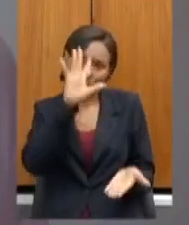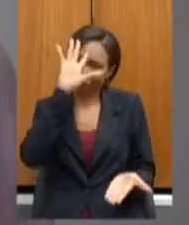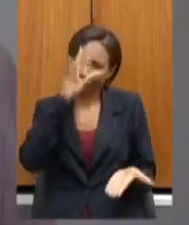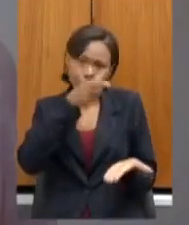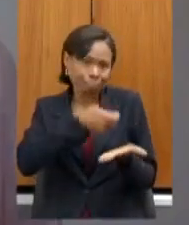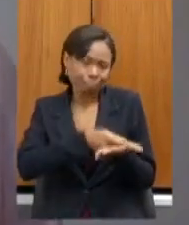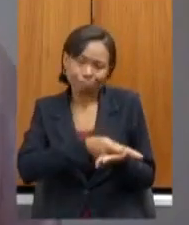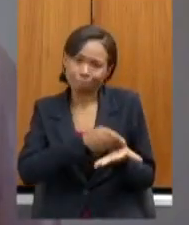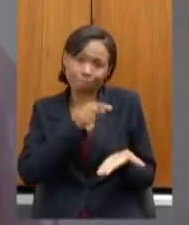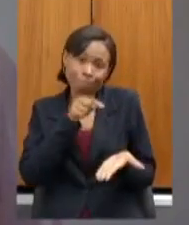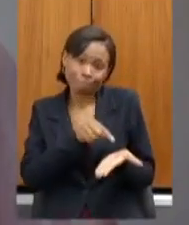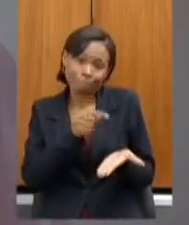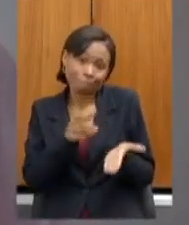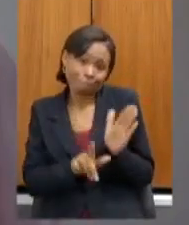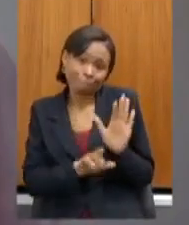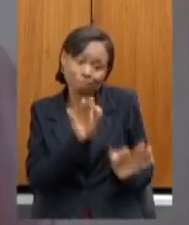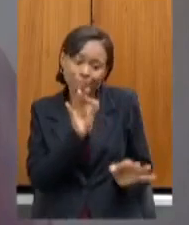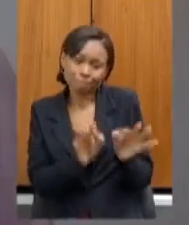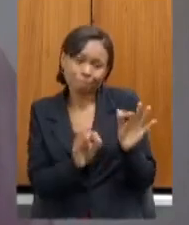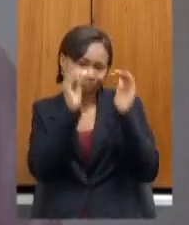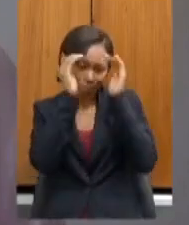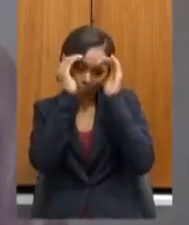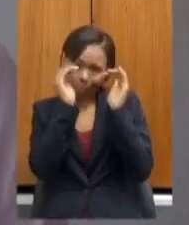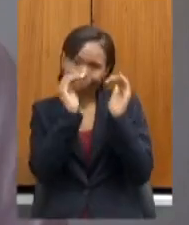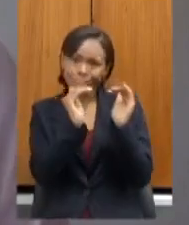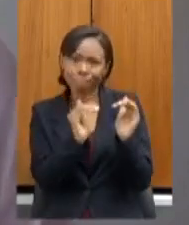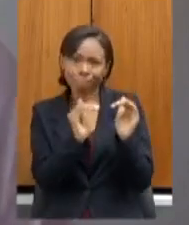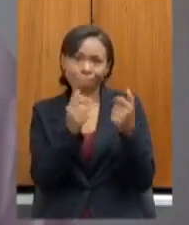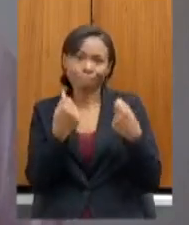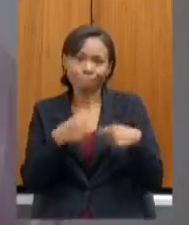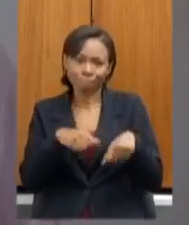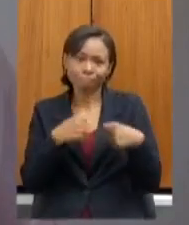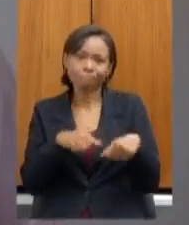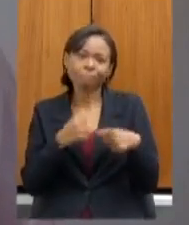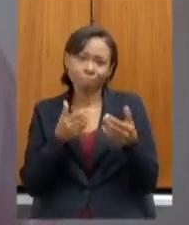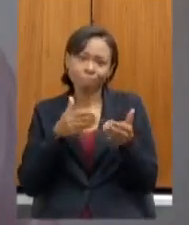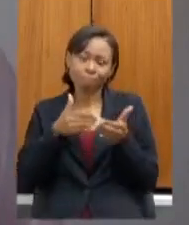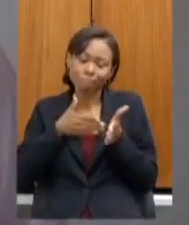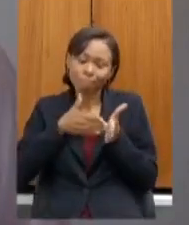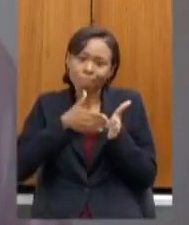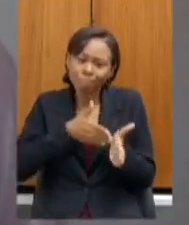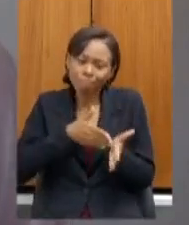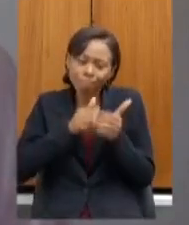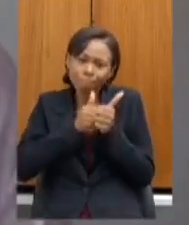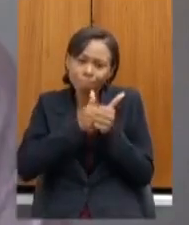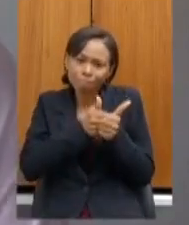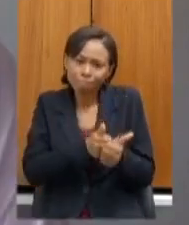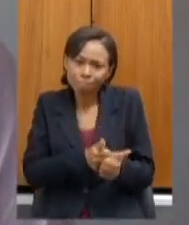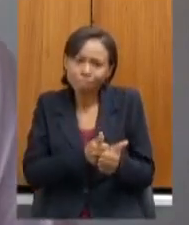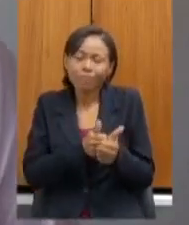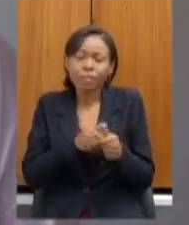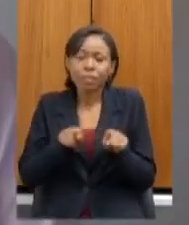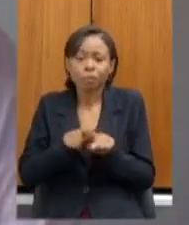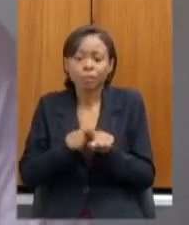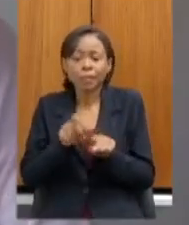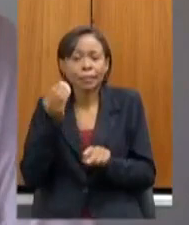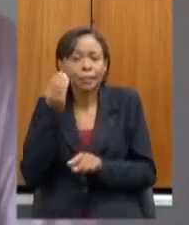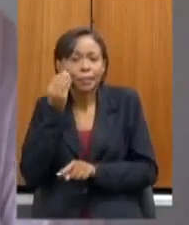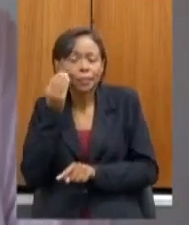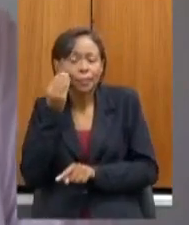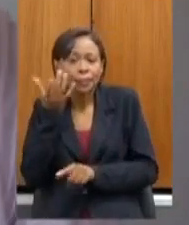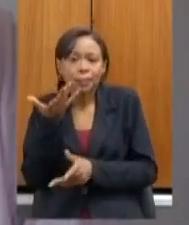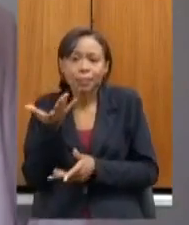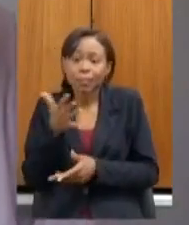respeitar seguir e seguir lutando na esfera jurídica e